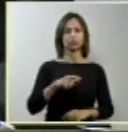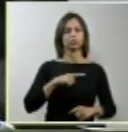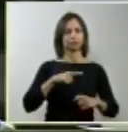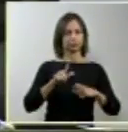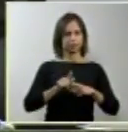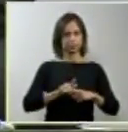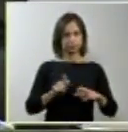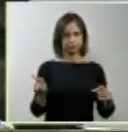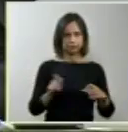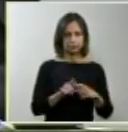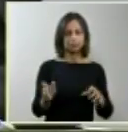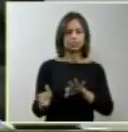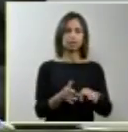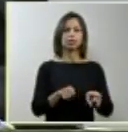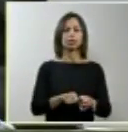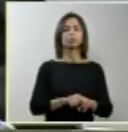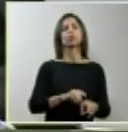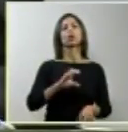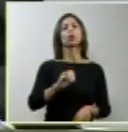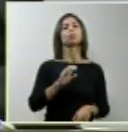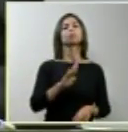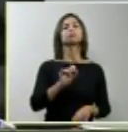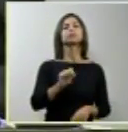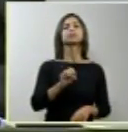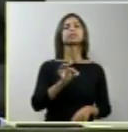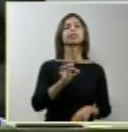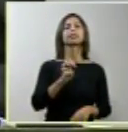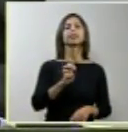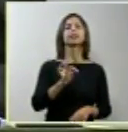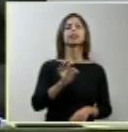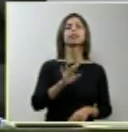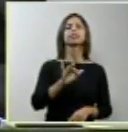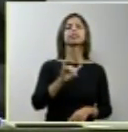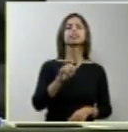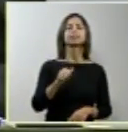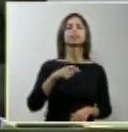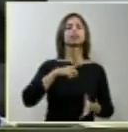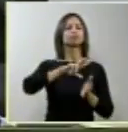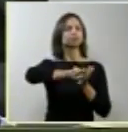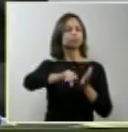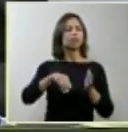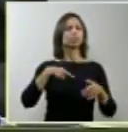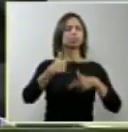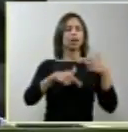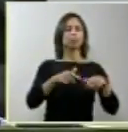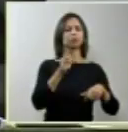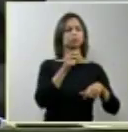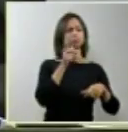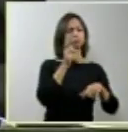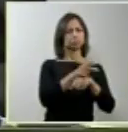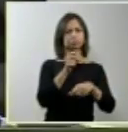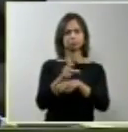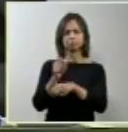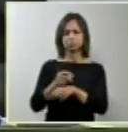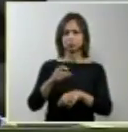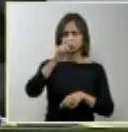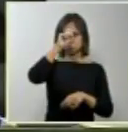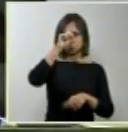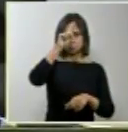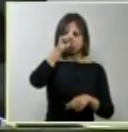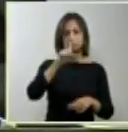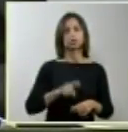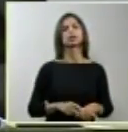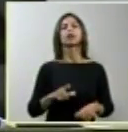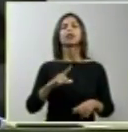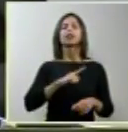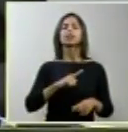atuando em vários hospitais. É professor livre docente